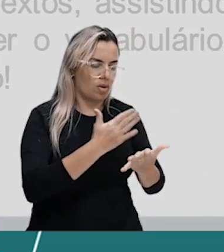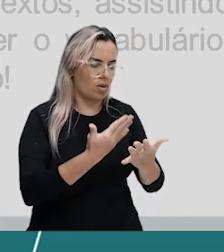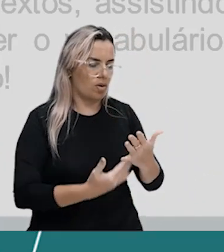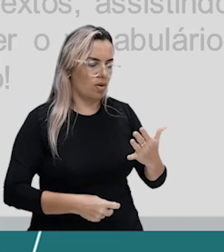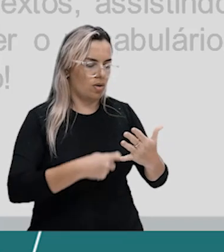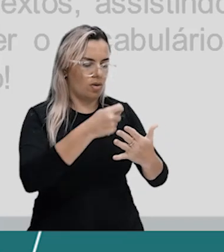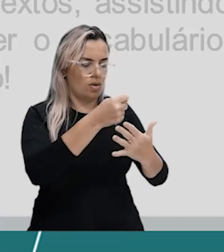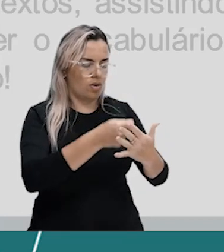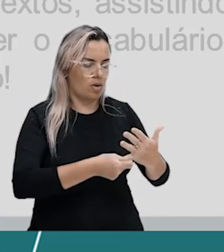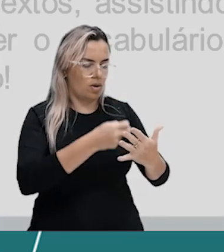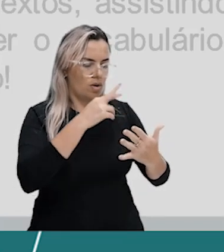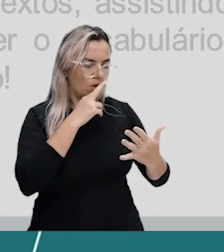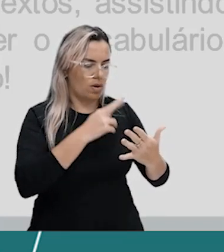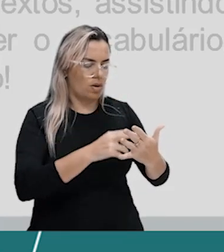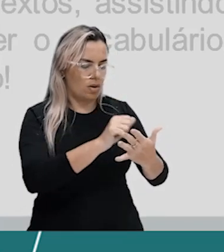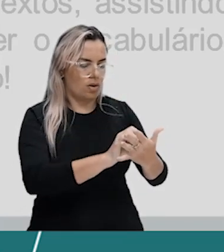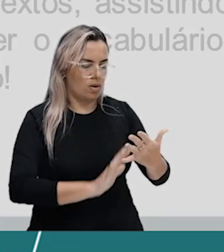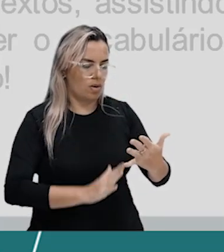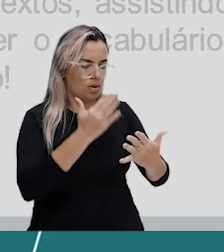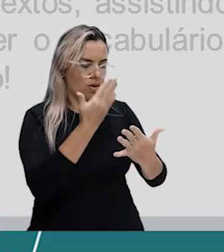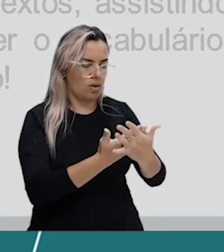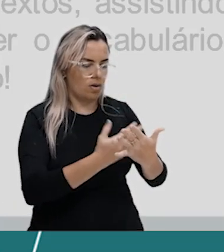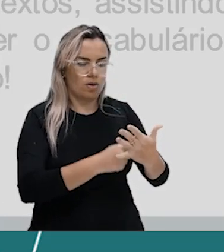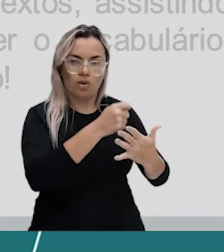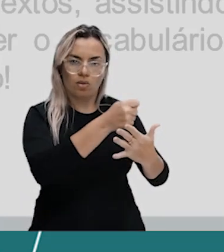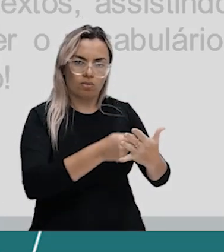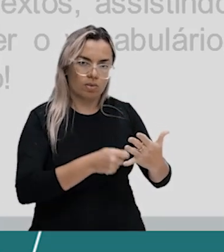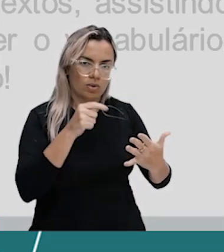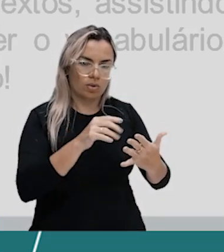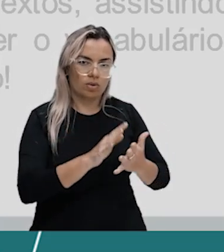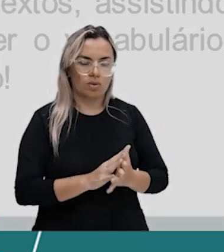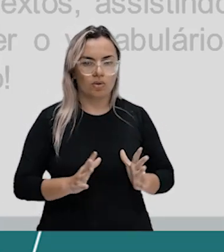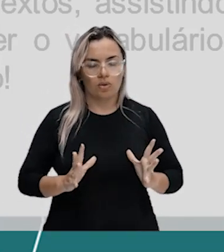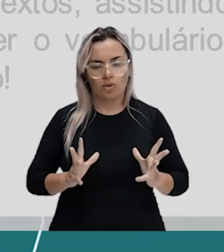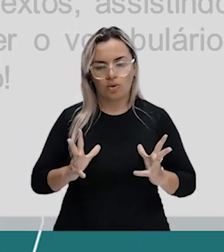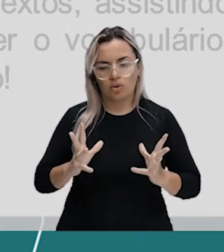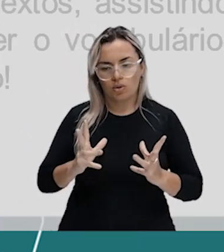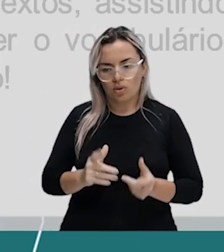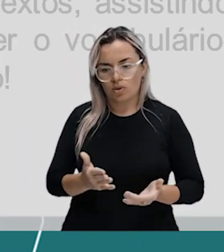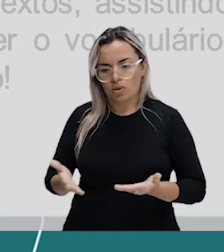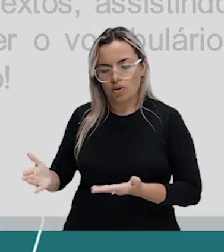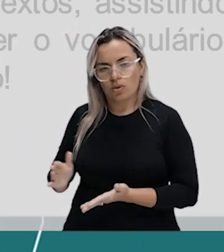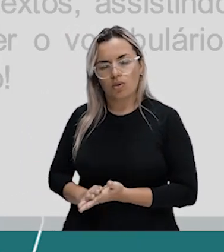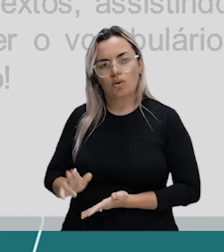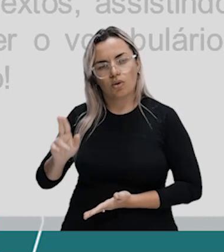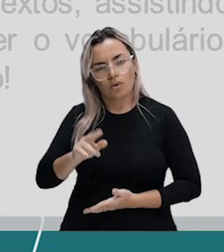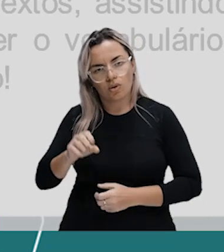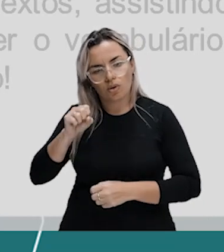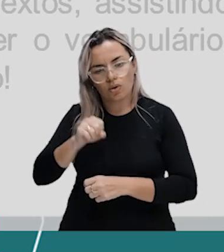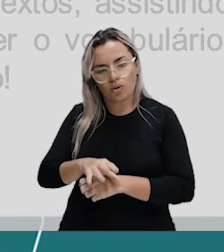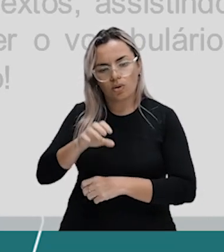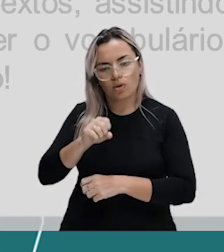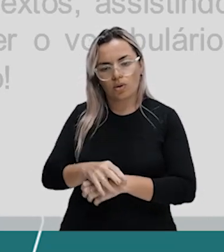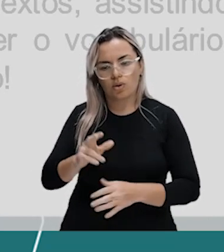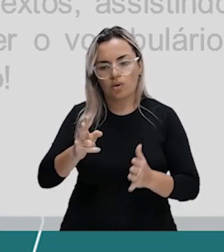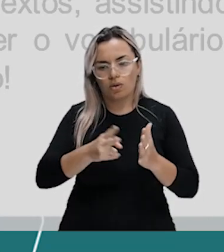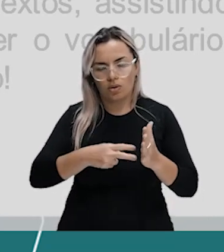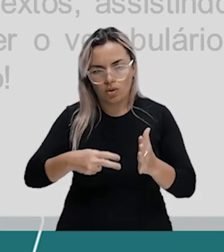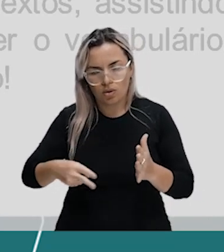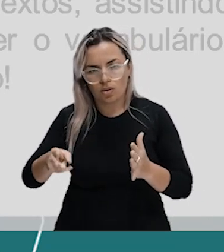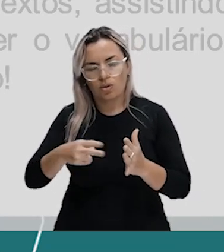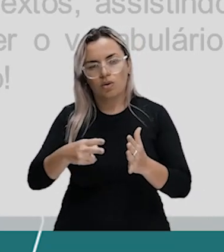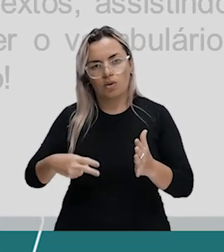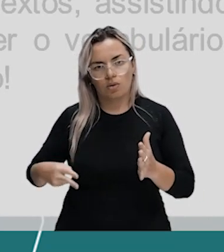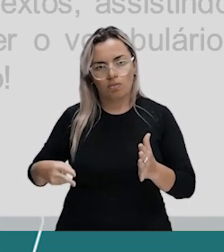de resolução de atividades, de estudo de texto. Eu estou todo o tempo batendo na mesma tecla para vocês. Vocabulário.